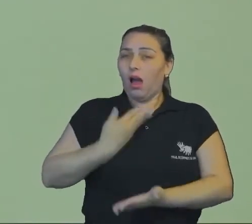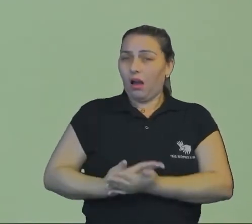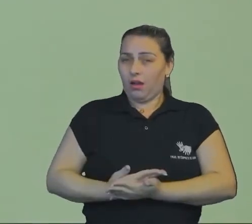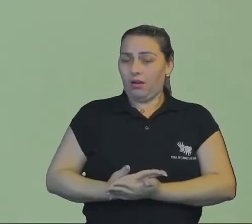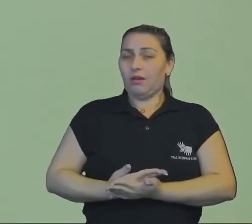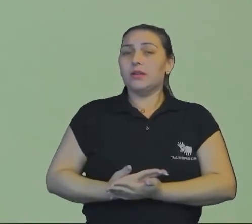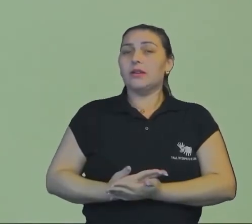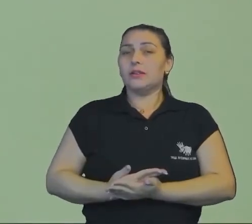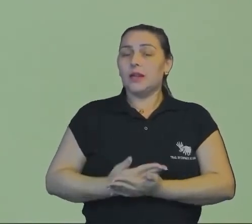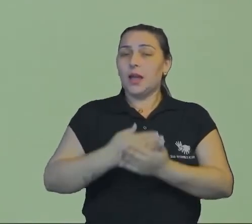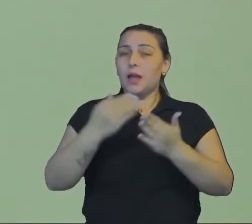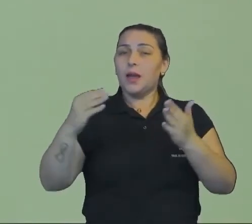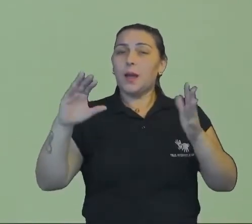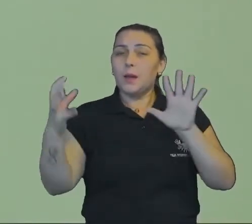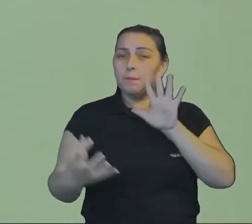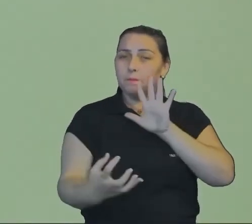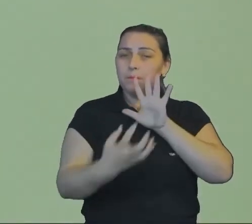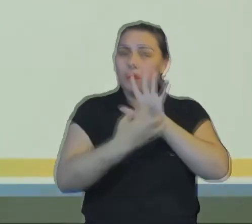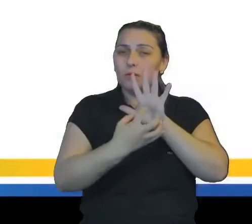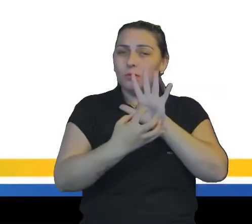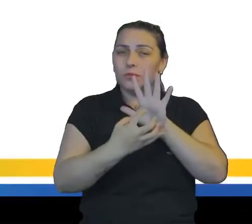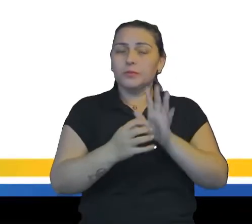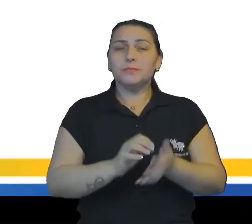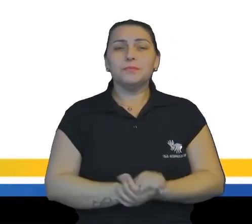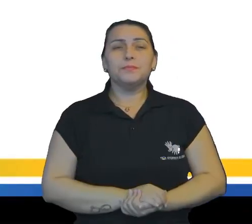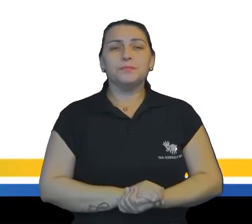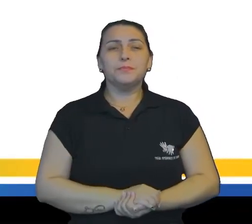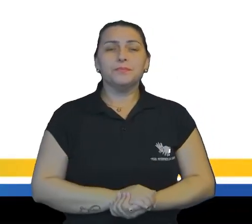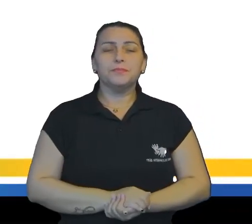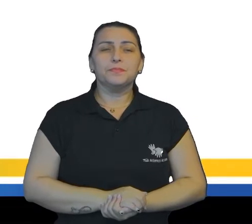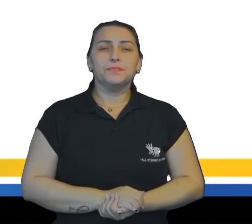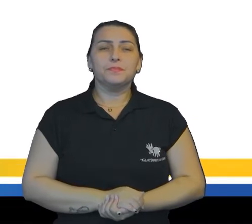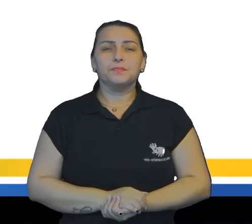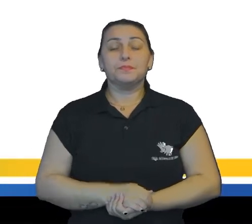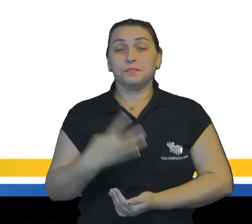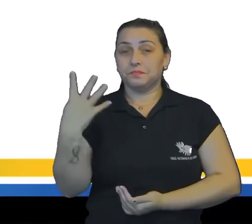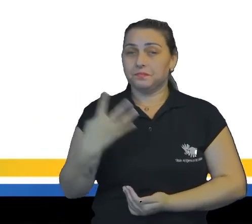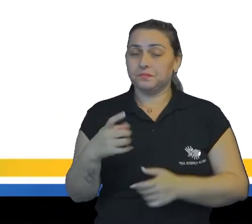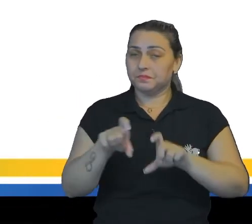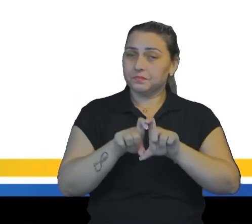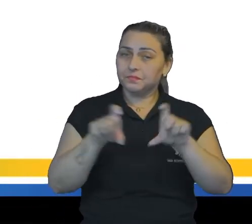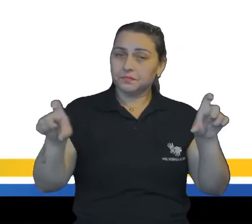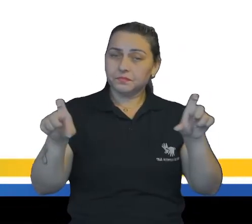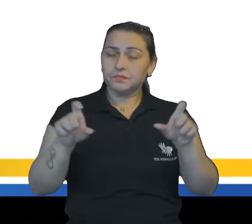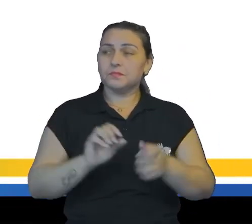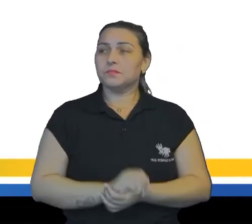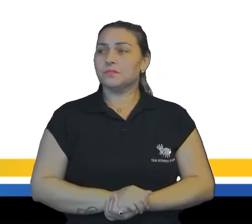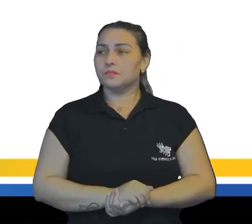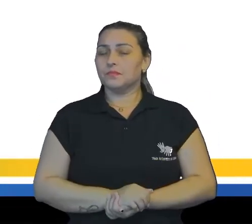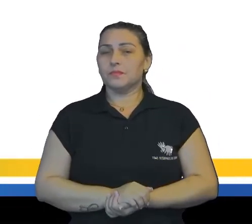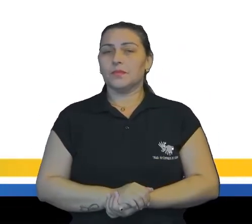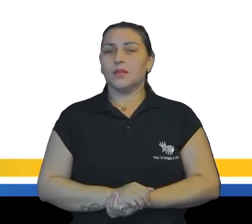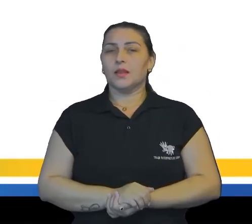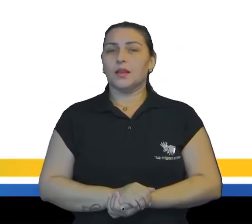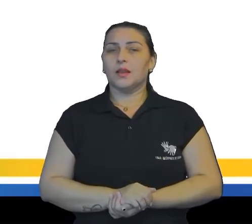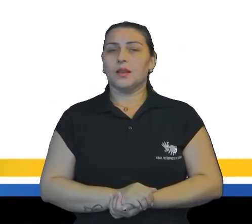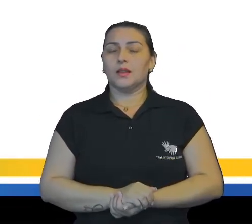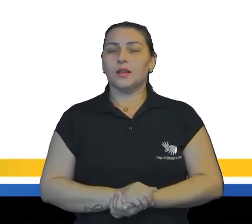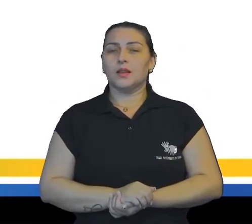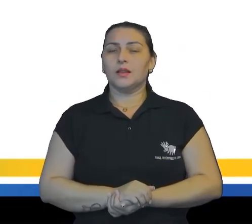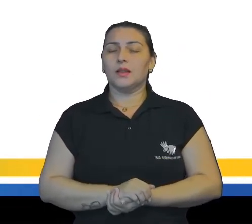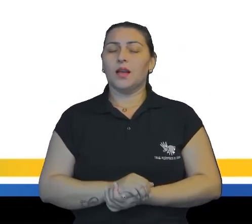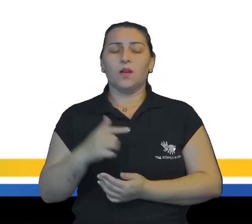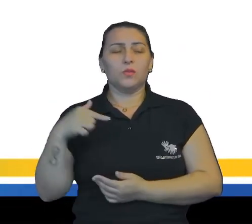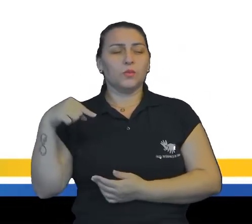de hipérbole. Vamos ao próximo trecho. O quarto parágrafo diz assim, Passávamos por cavalos